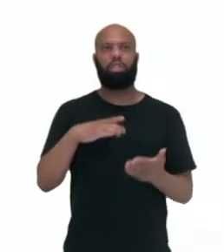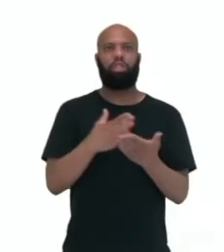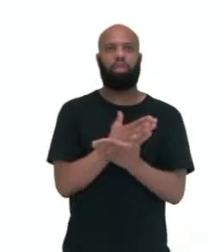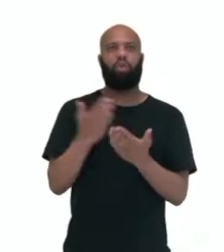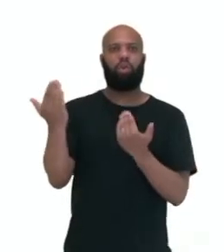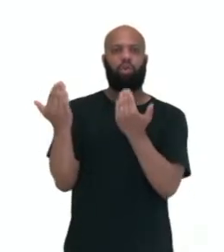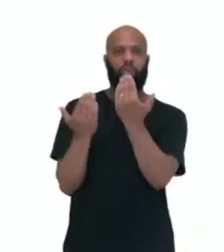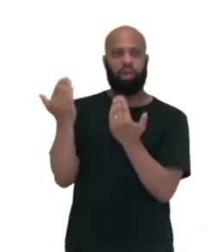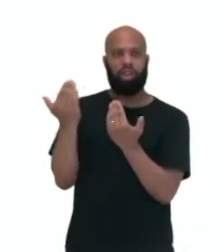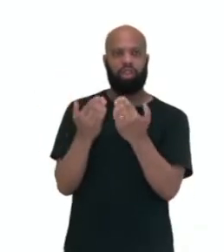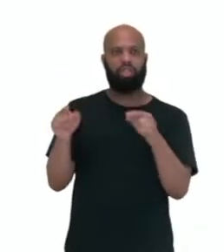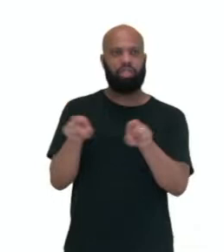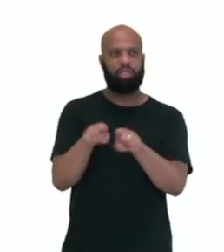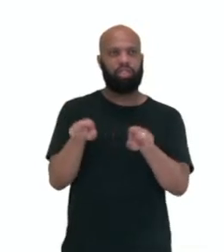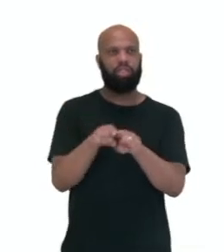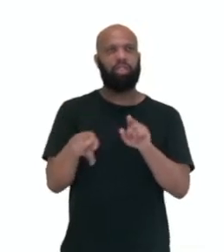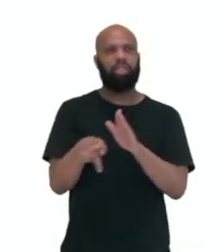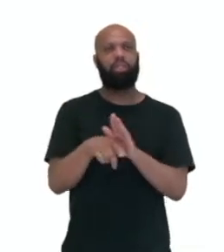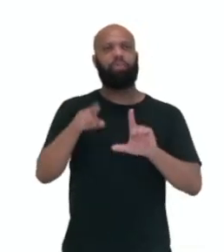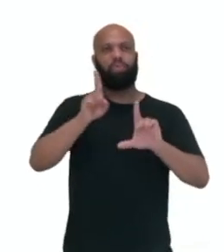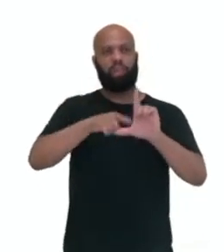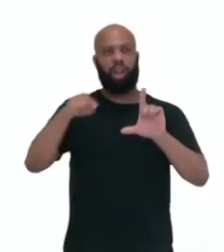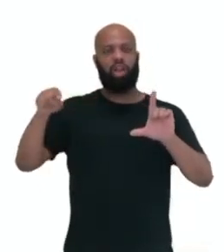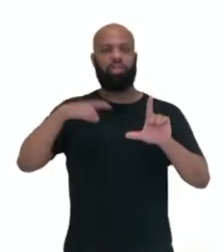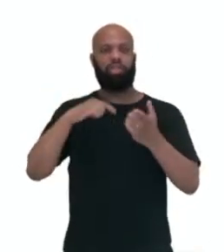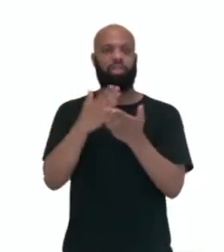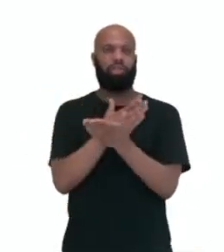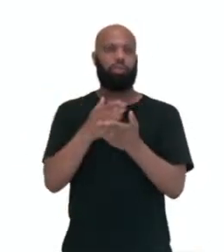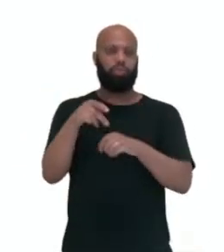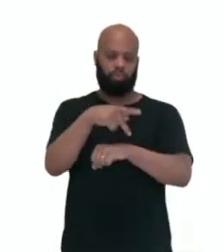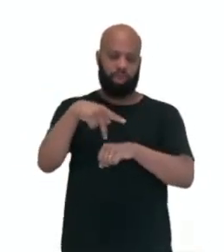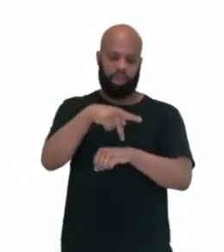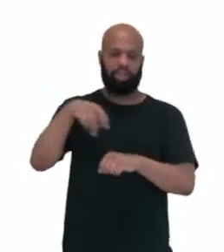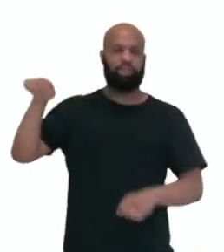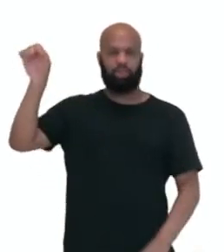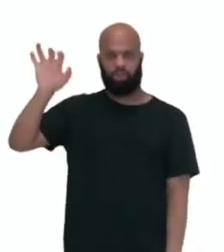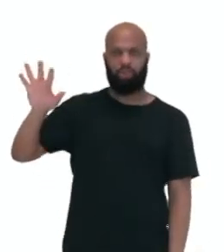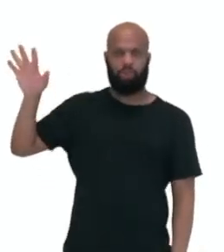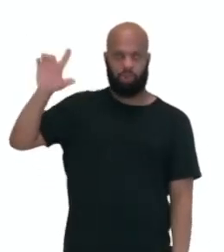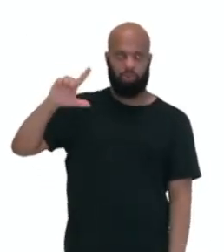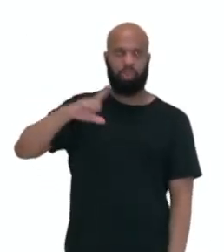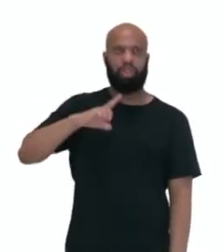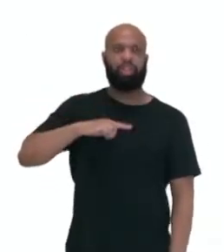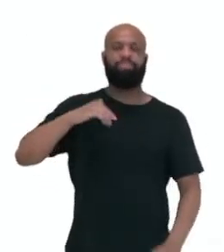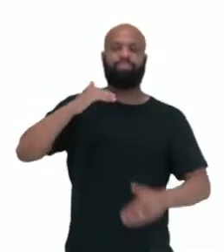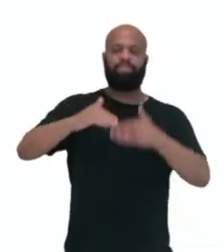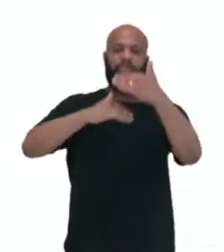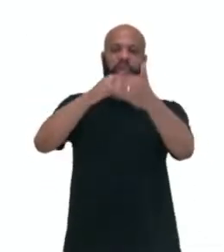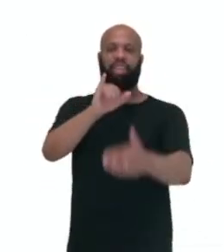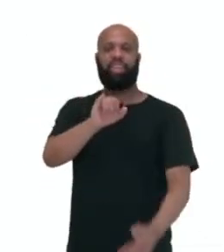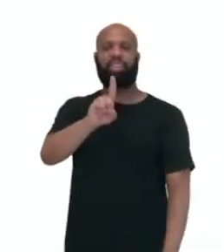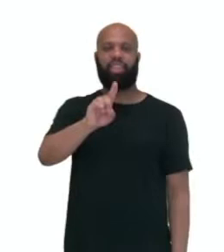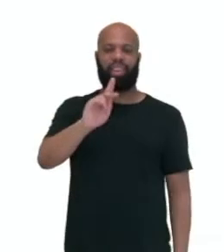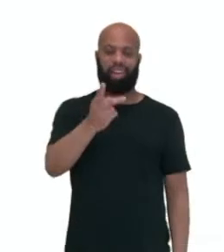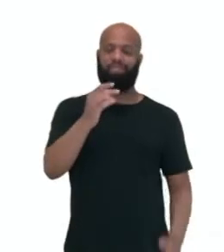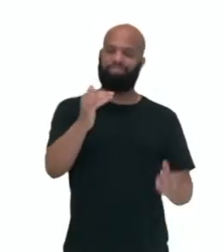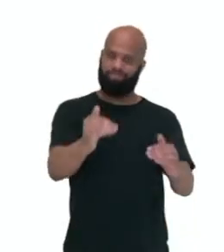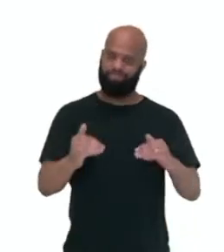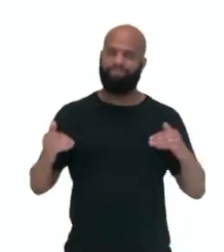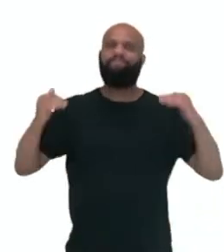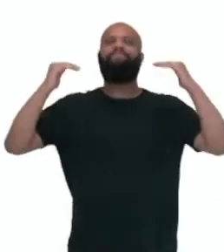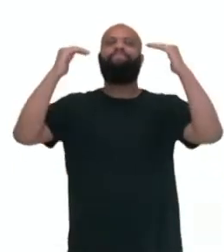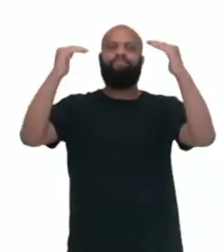uma comparação aí de um gráfico entre países europeus, né? Que tem um desenvolvimento humano muito alto, né?